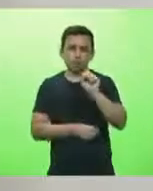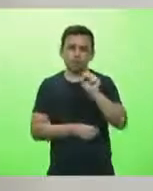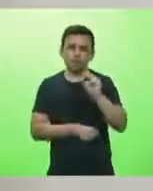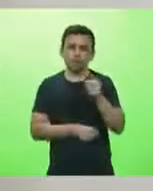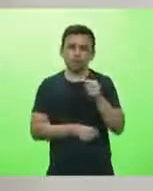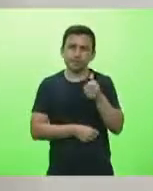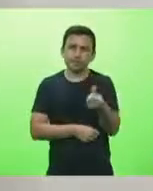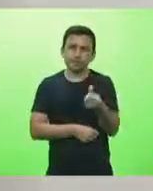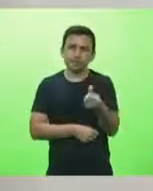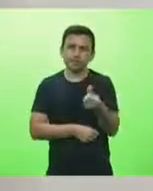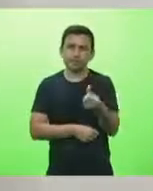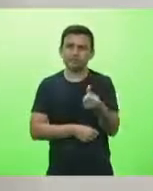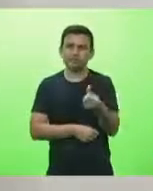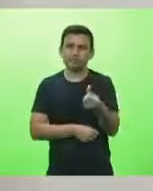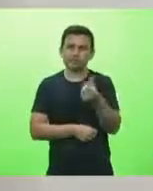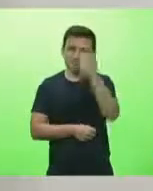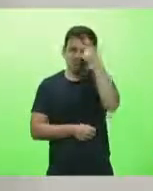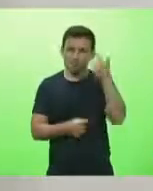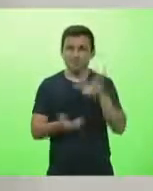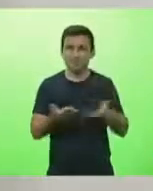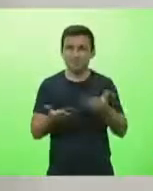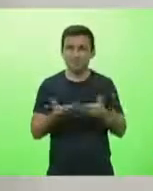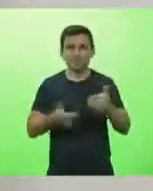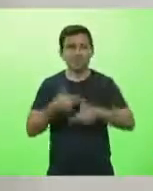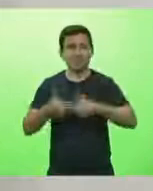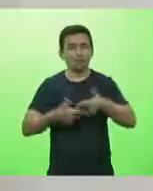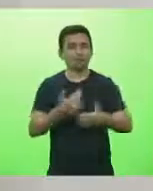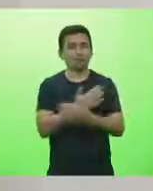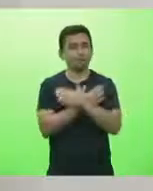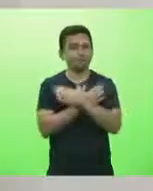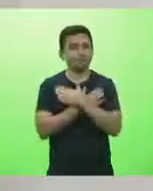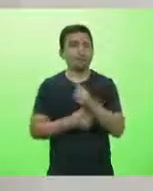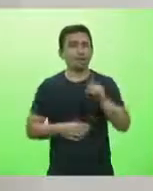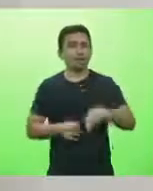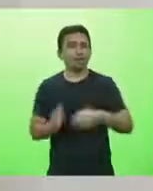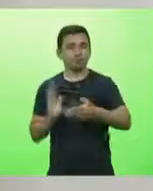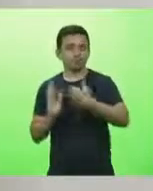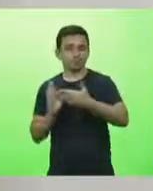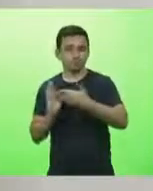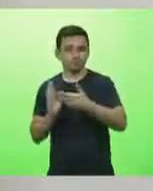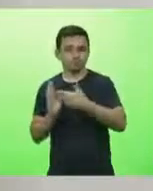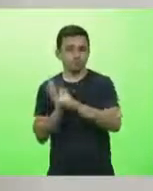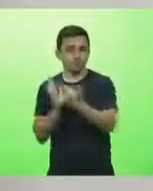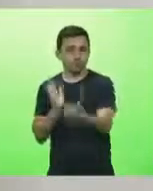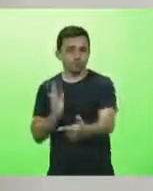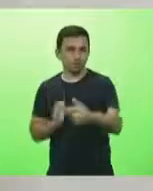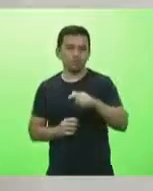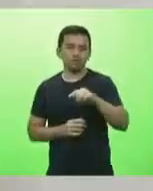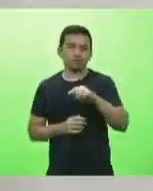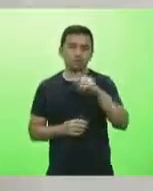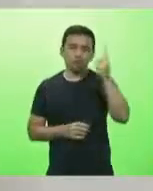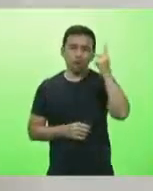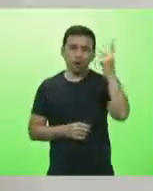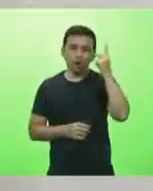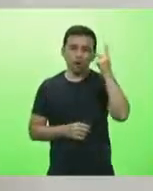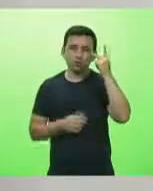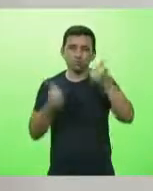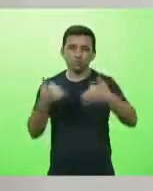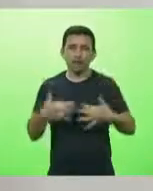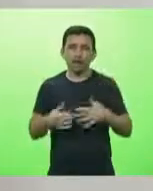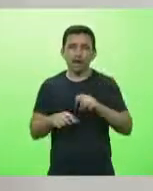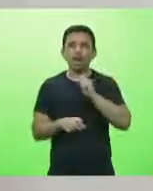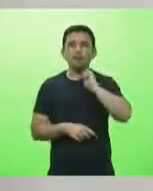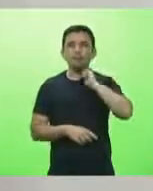de empregos. Olha o que nos diz a Folha de São Paulo. Olha só. Em abril do ano passado, houve um encolhimento de